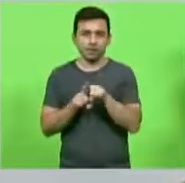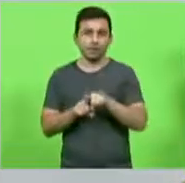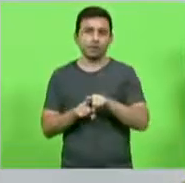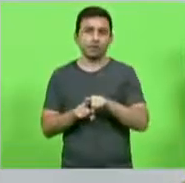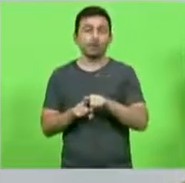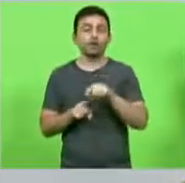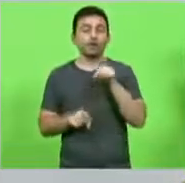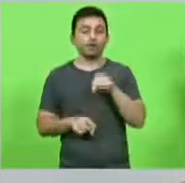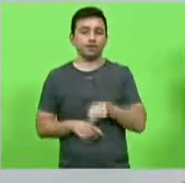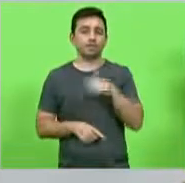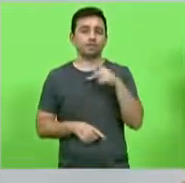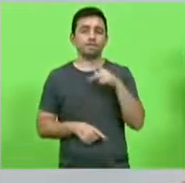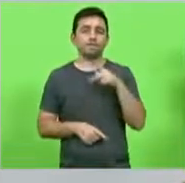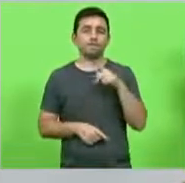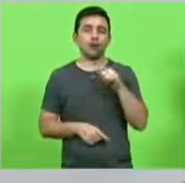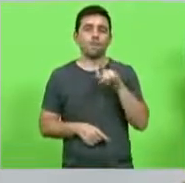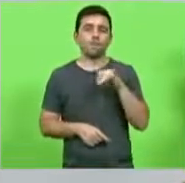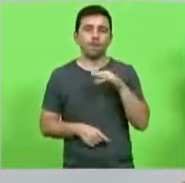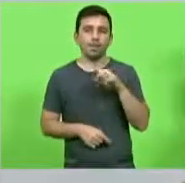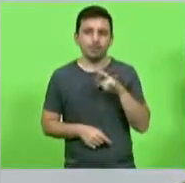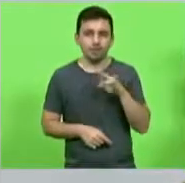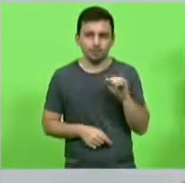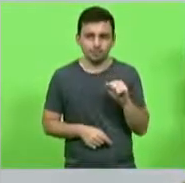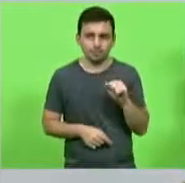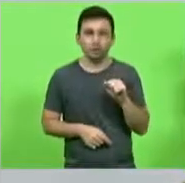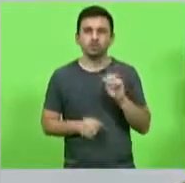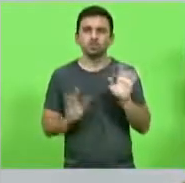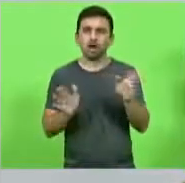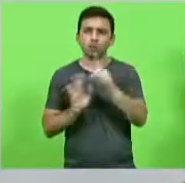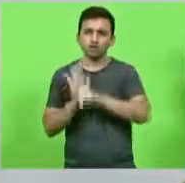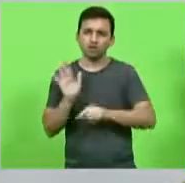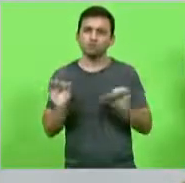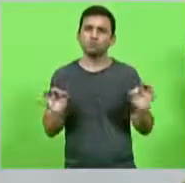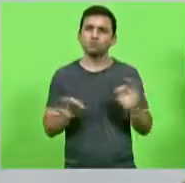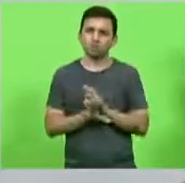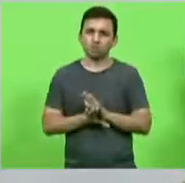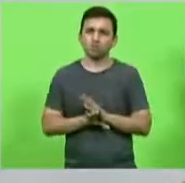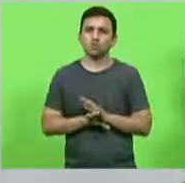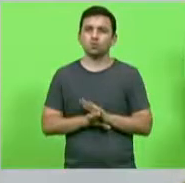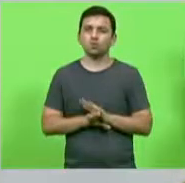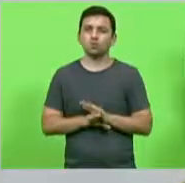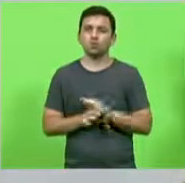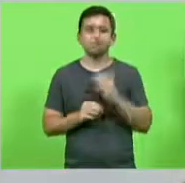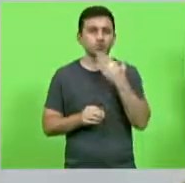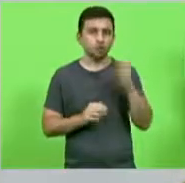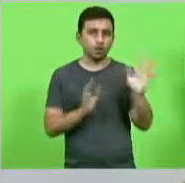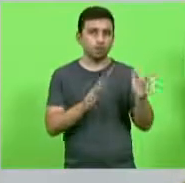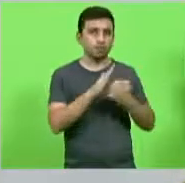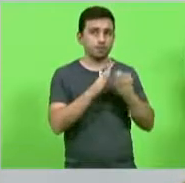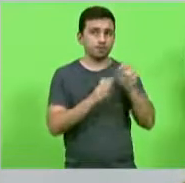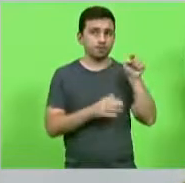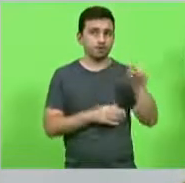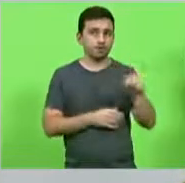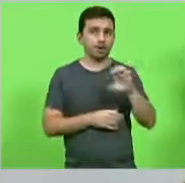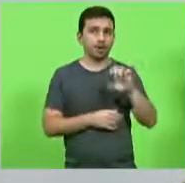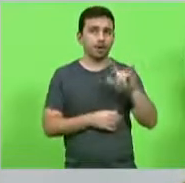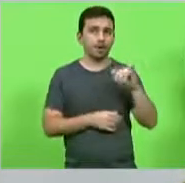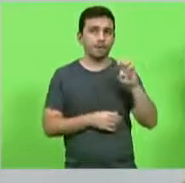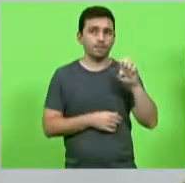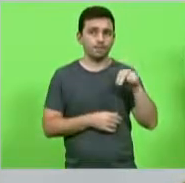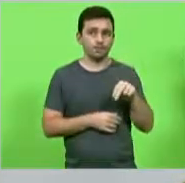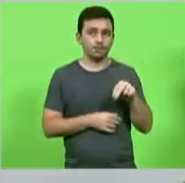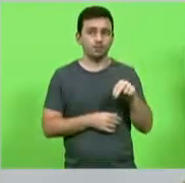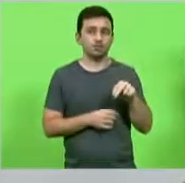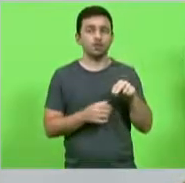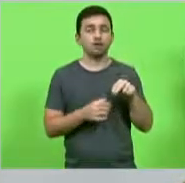Palmeira então é um projeto que está pronto nós pedimos agora para a Clabin via a liderança